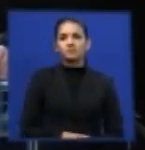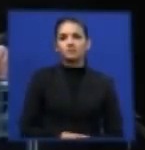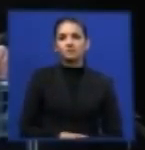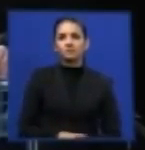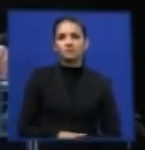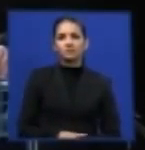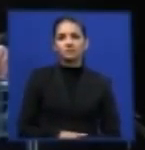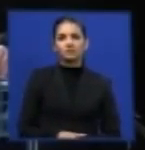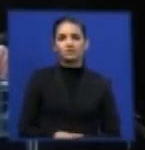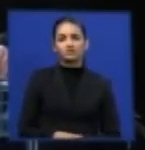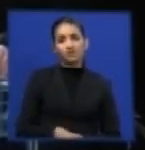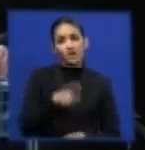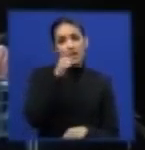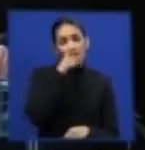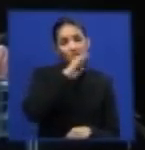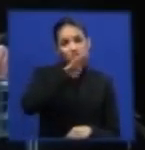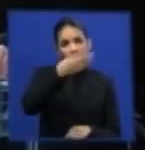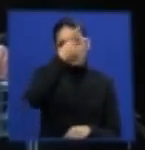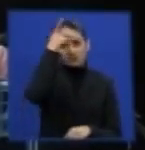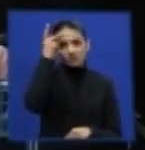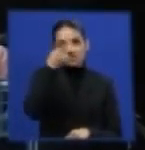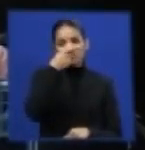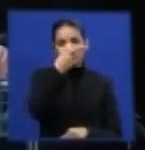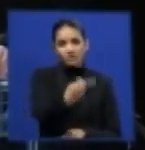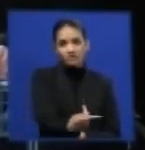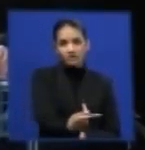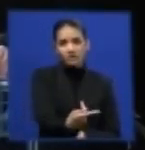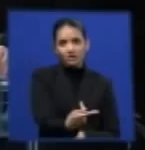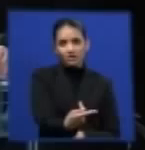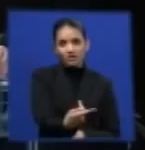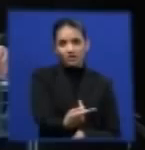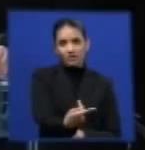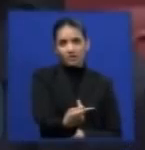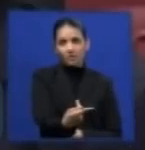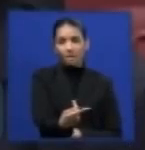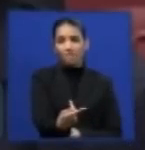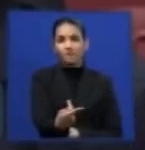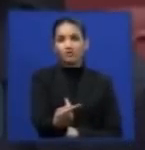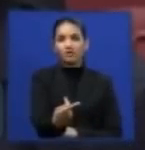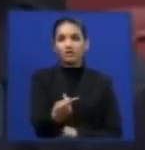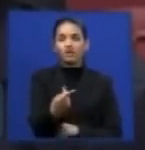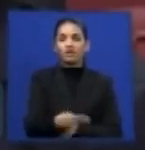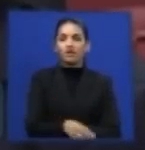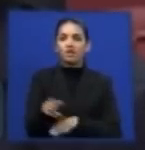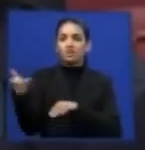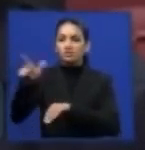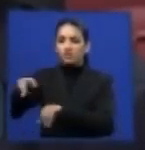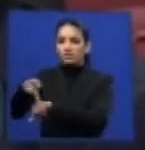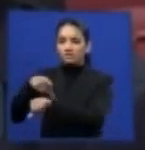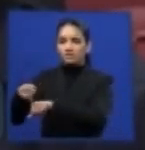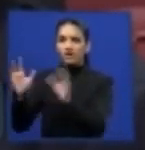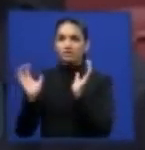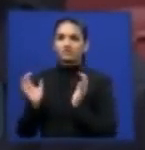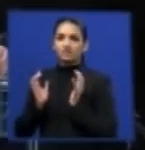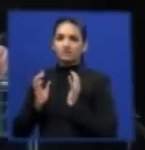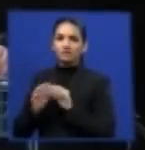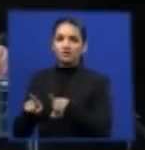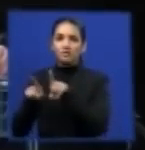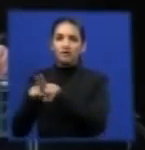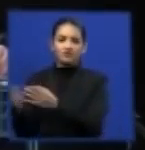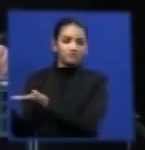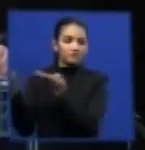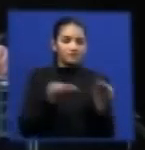inverdade afirmar que a maneira de se desfazer do lixo é exportando os países em desenvolvimento. Isso não é verdade.